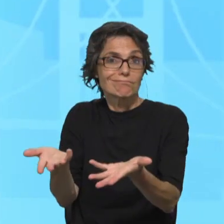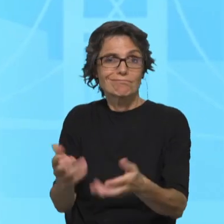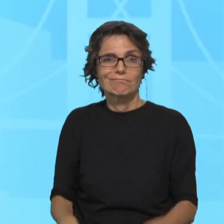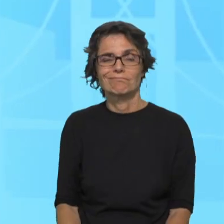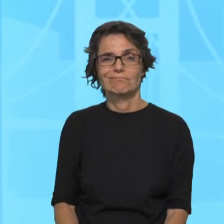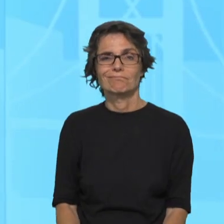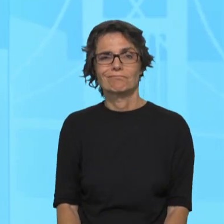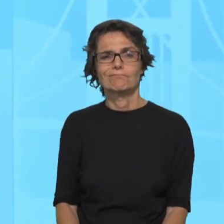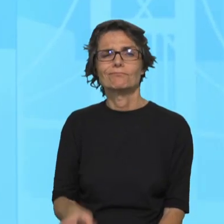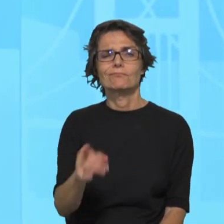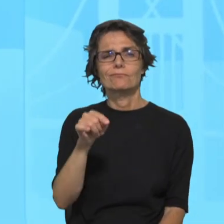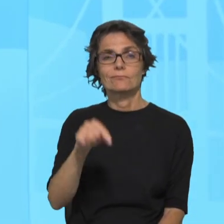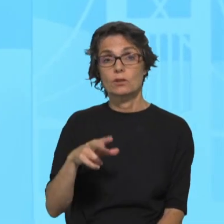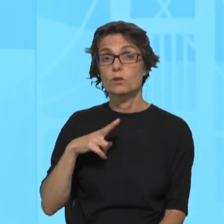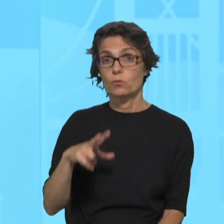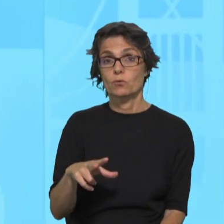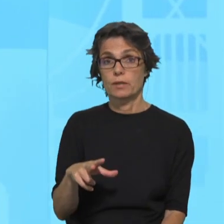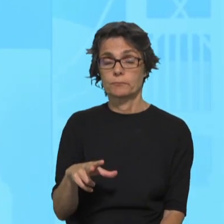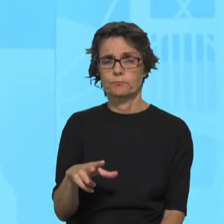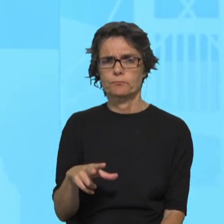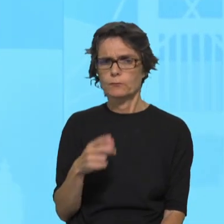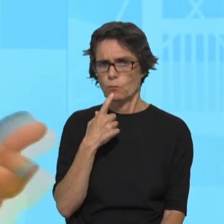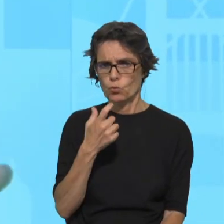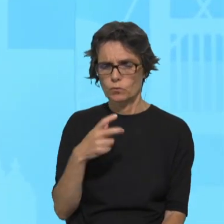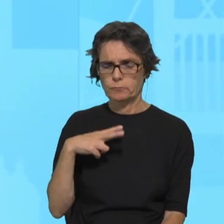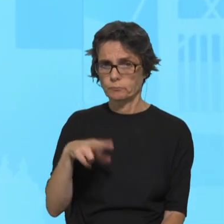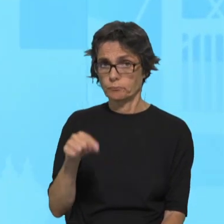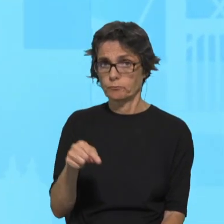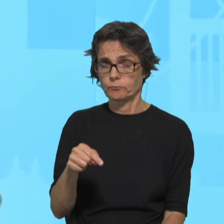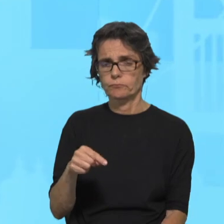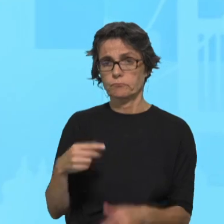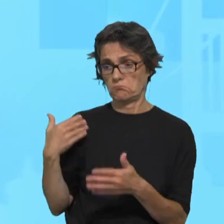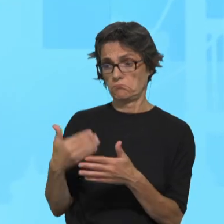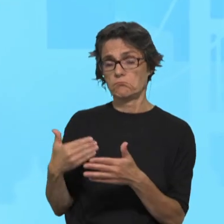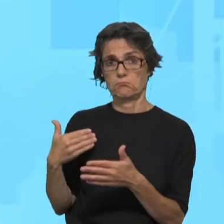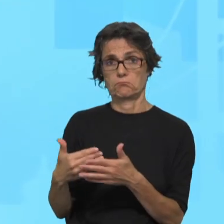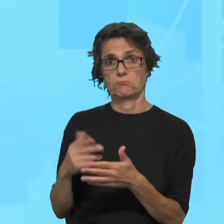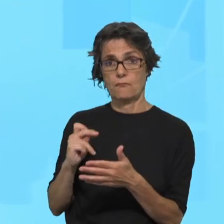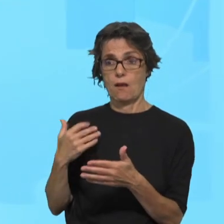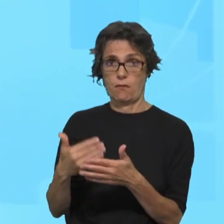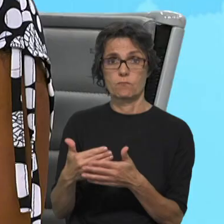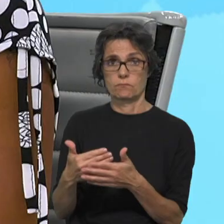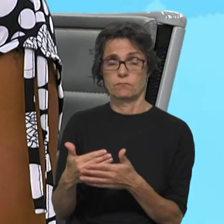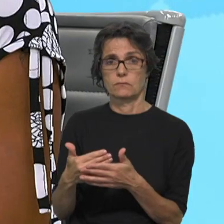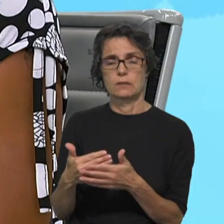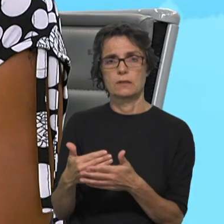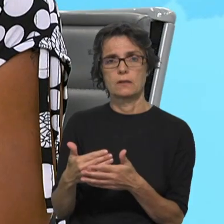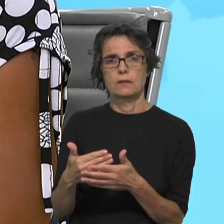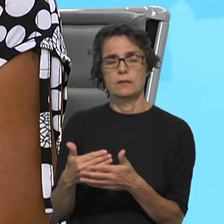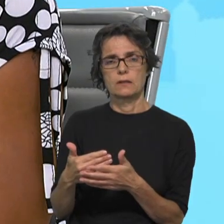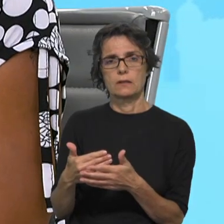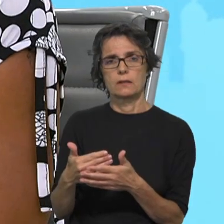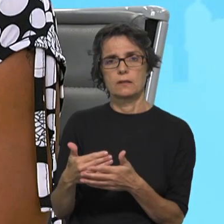realidade nacional? Portugal, nos últimos anos, nas últimas décadas, digamos assim, sempre